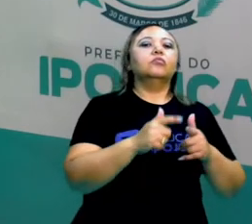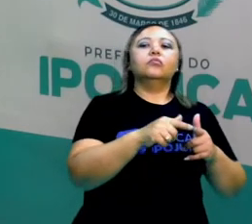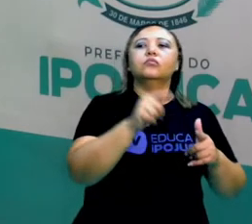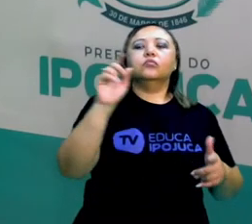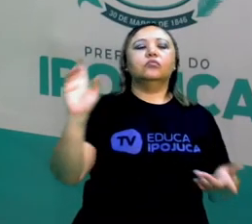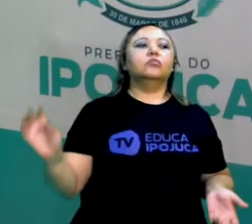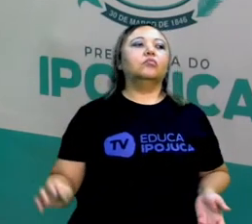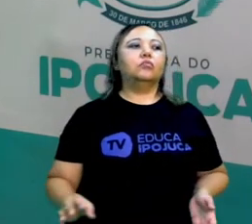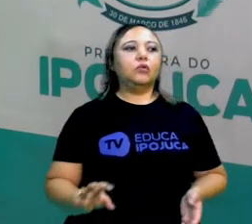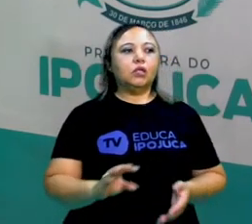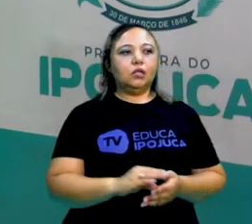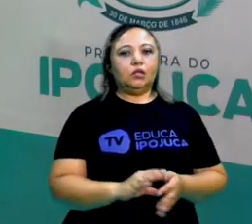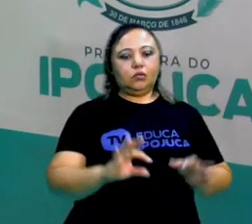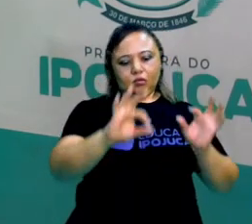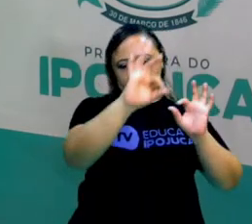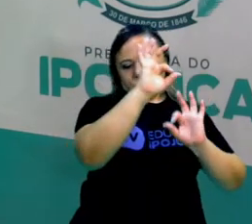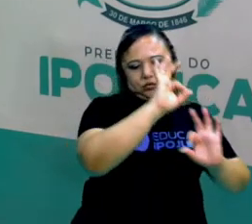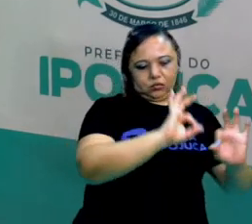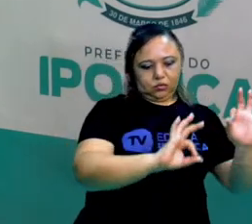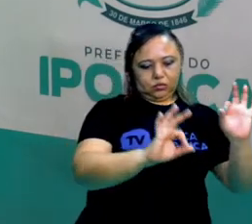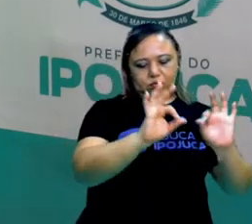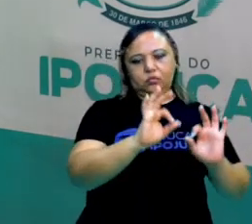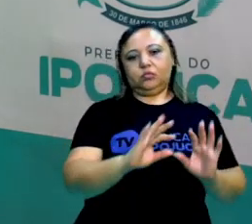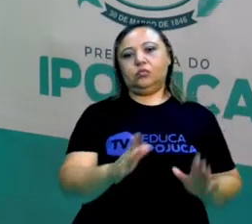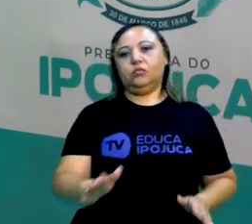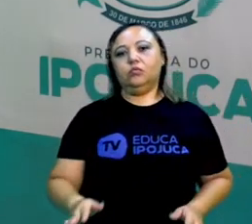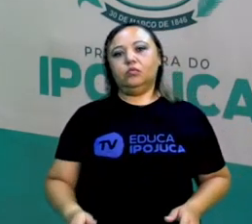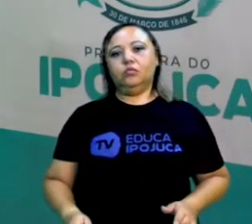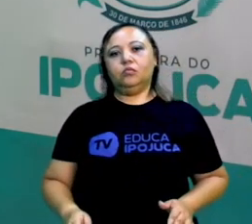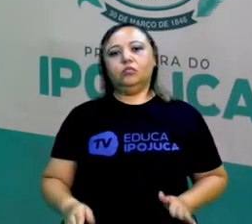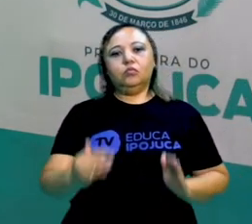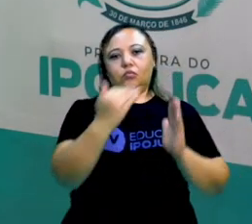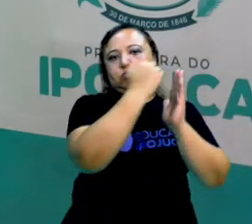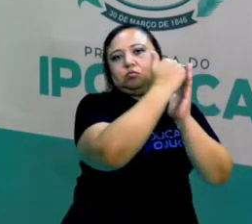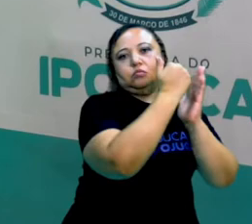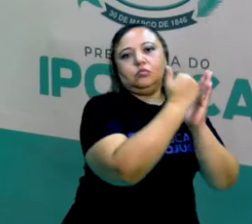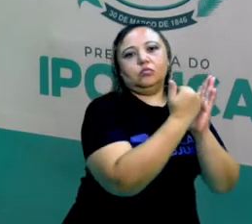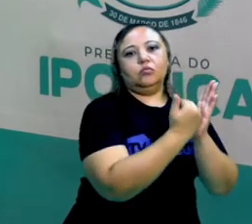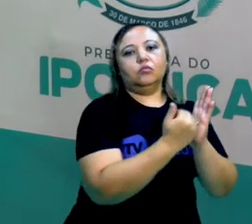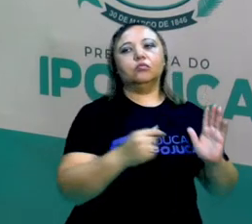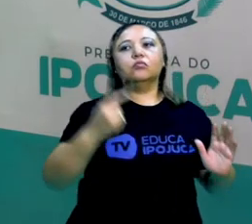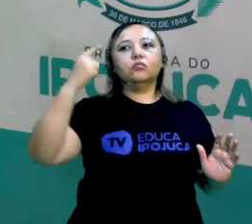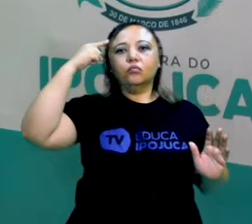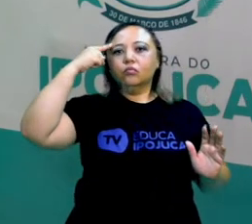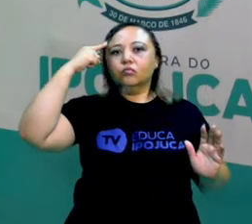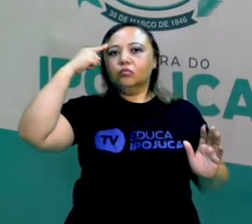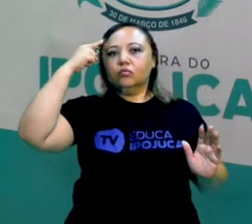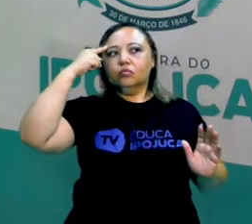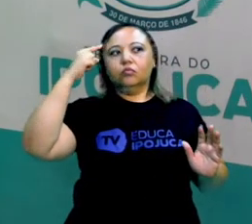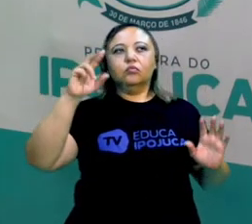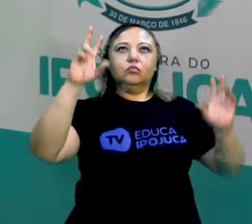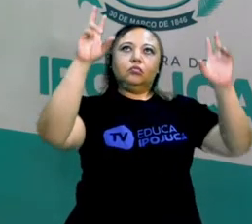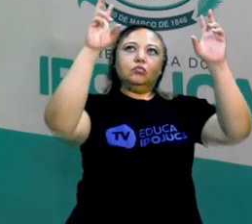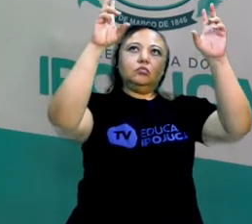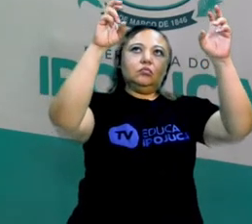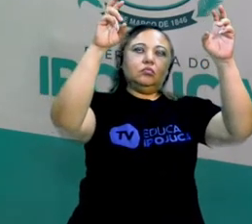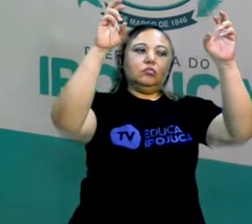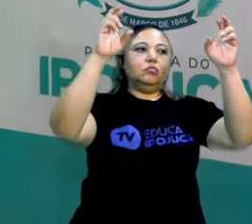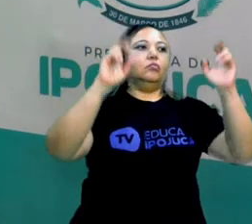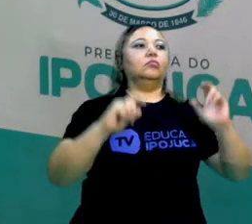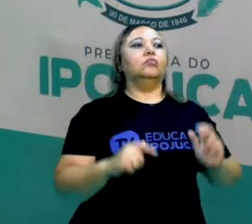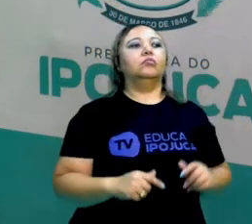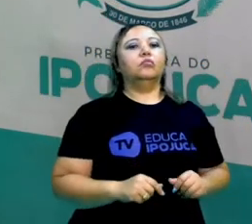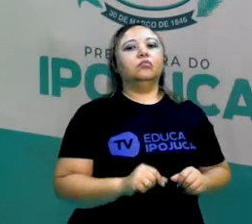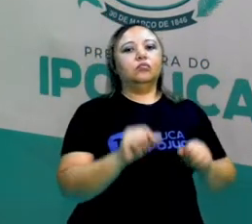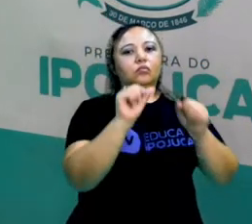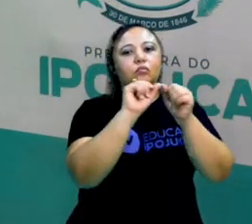Depois que eu tiver uma organização, esse planejamento, eu posso pensar que título eu vou falar, o que é